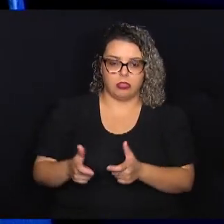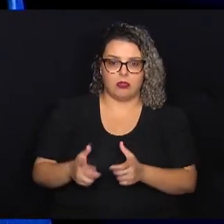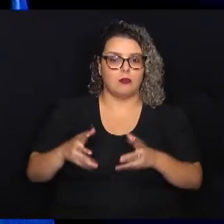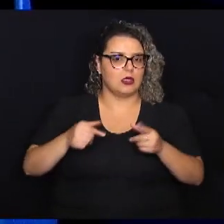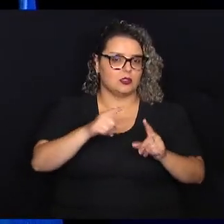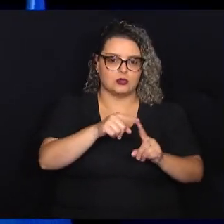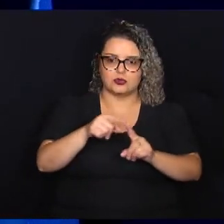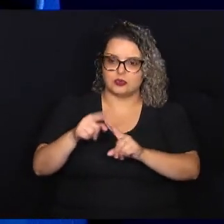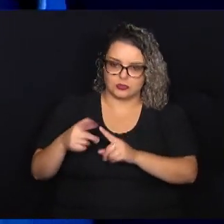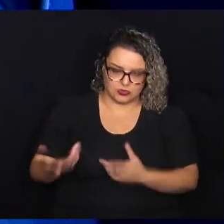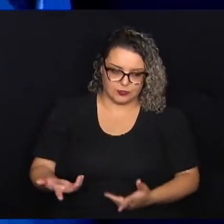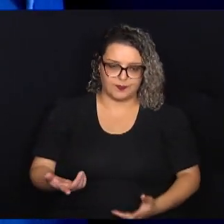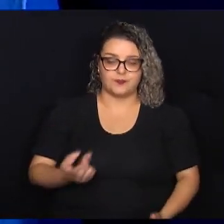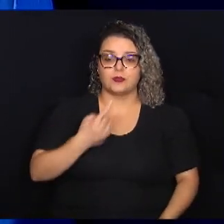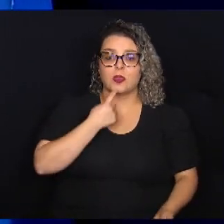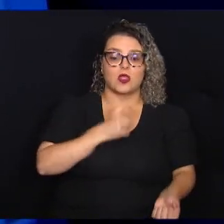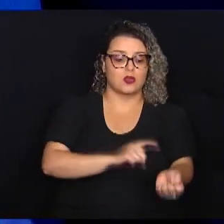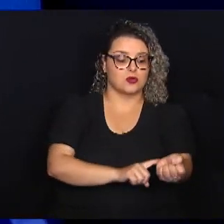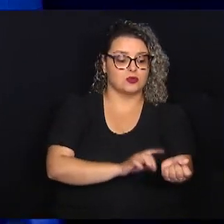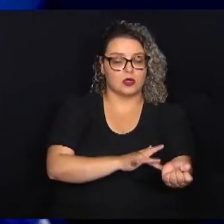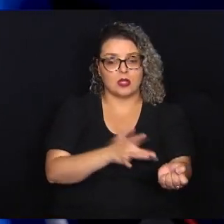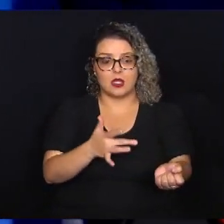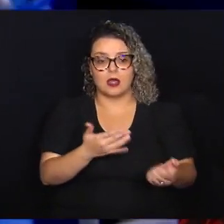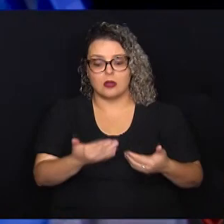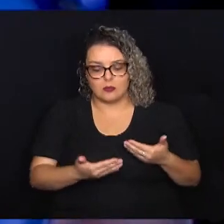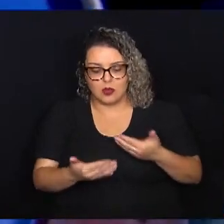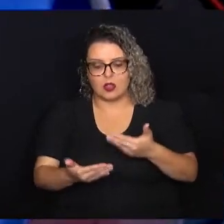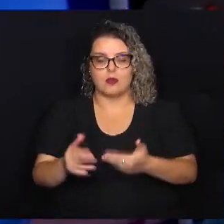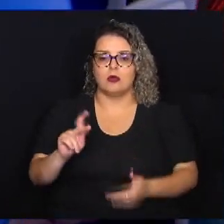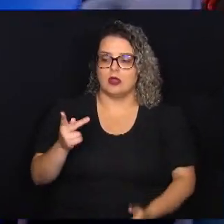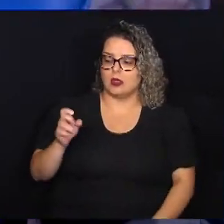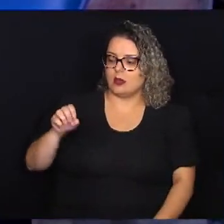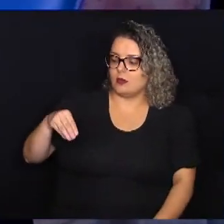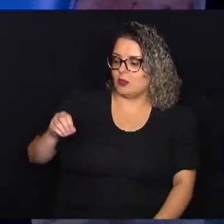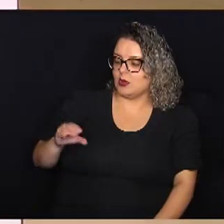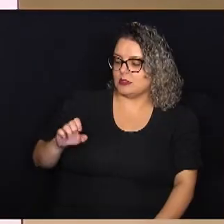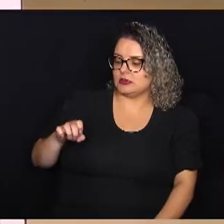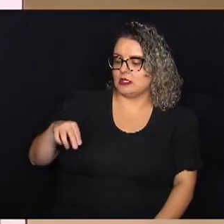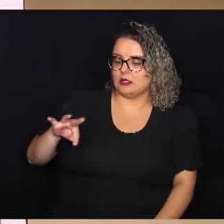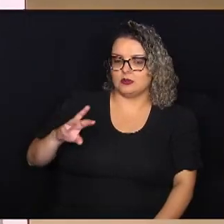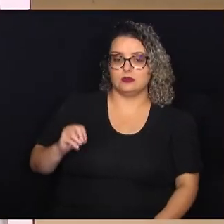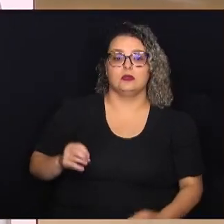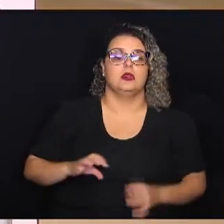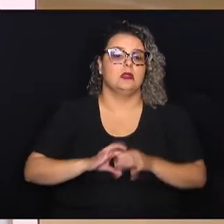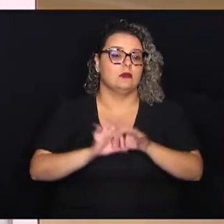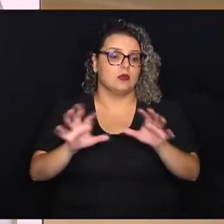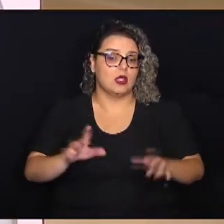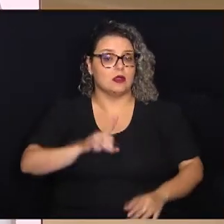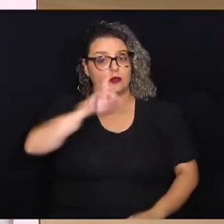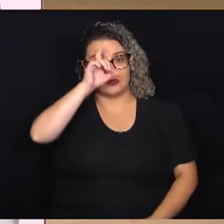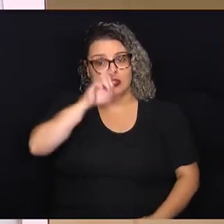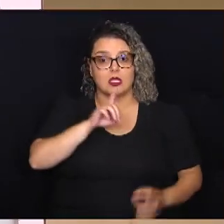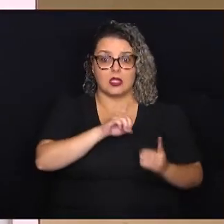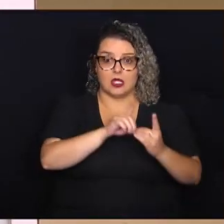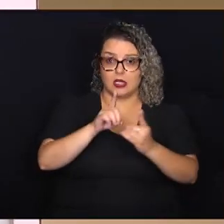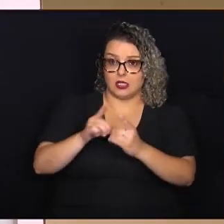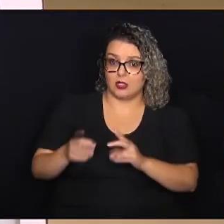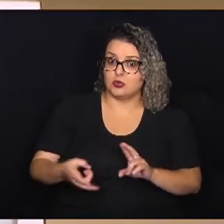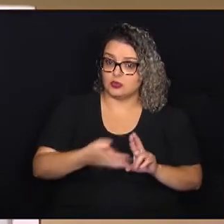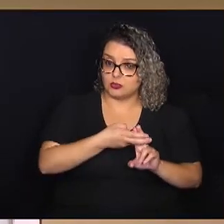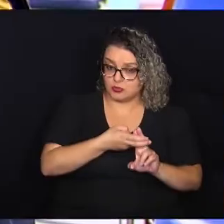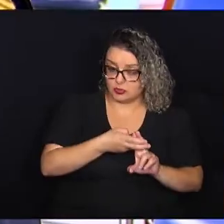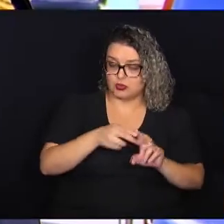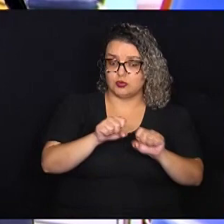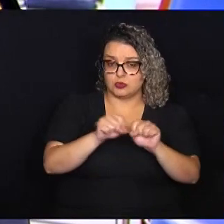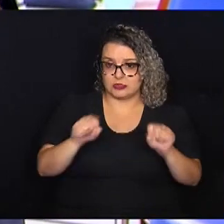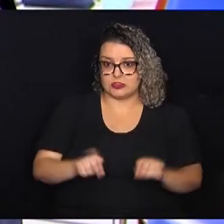sanguíneos. O sangue coletado é processado pelo Hemocentro e fornecido aos hospitais que atendem o SUS, o Sistema Único